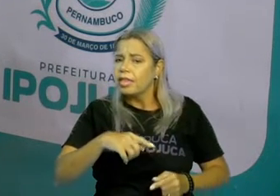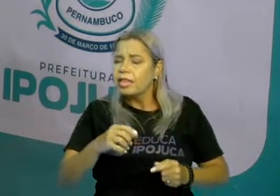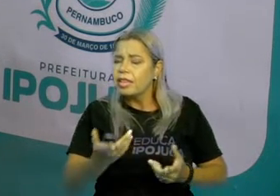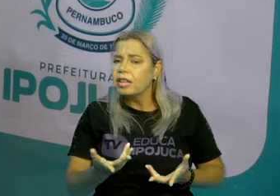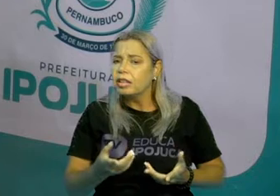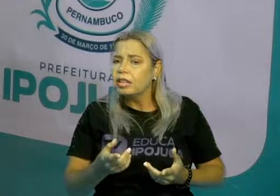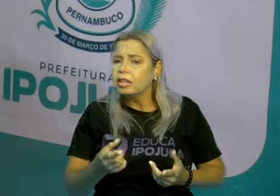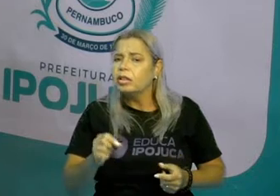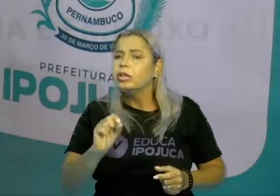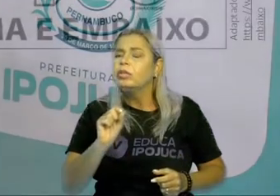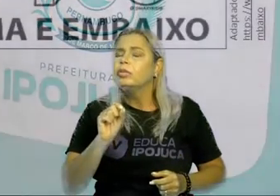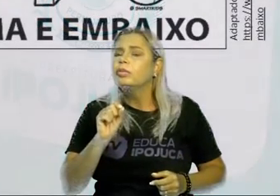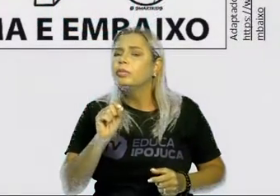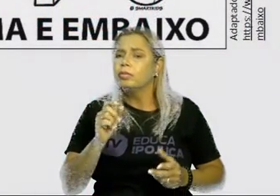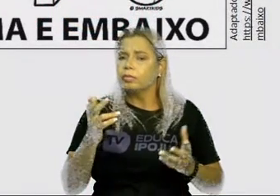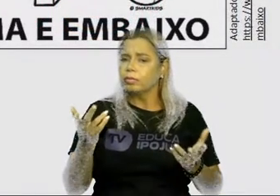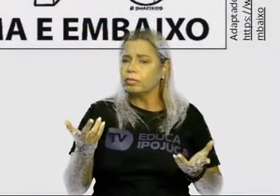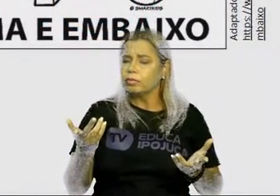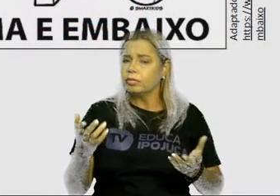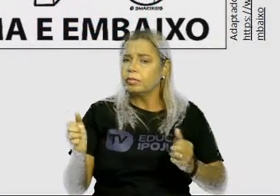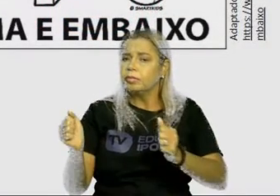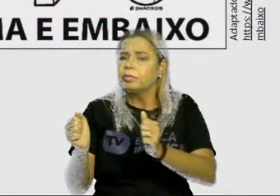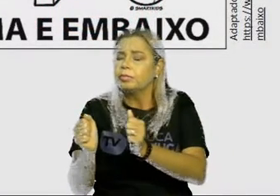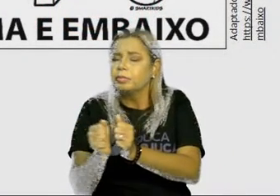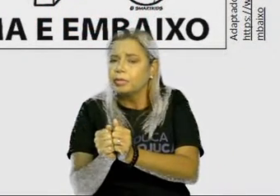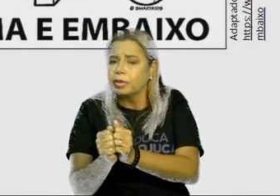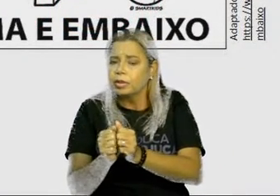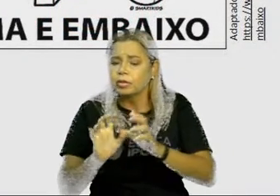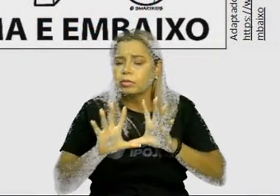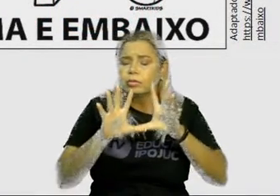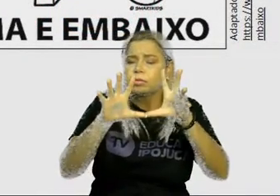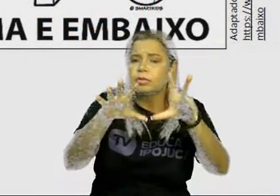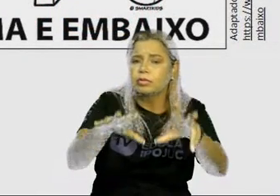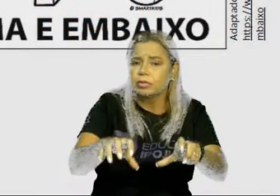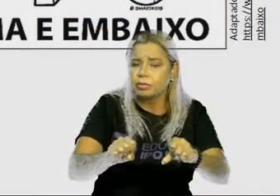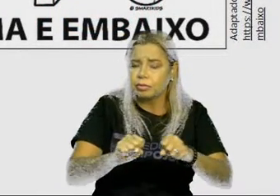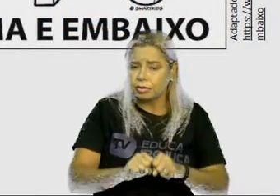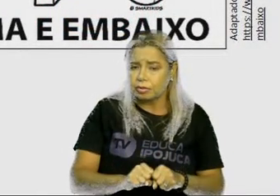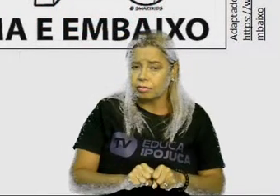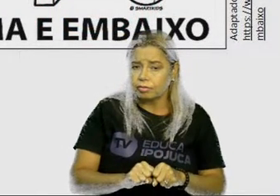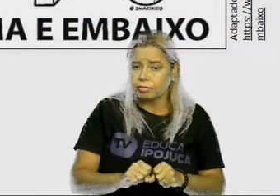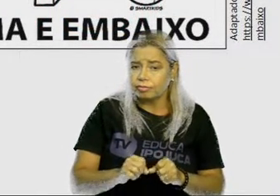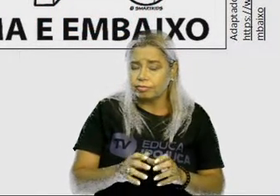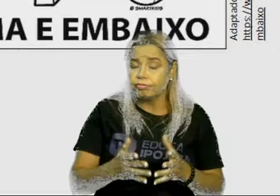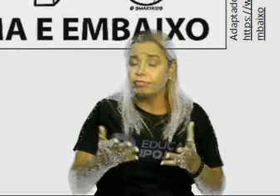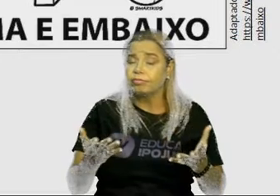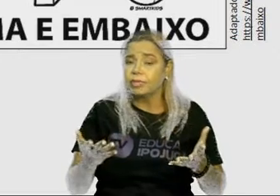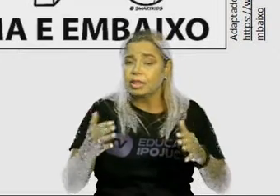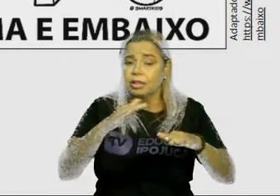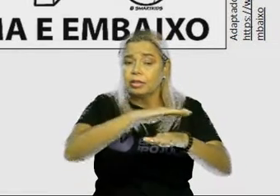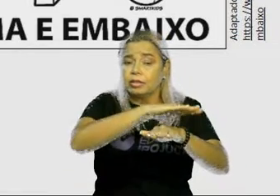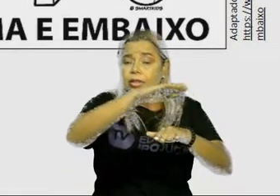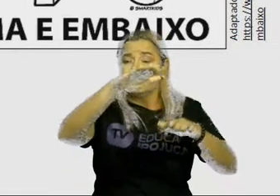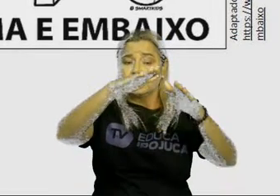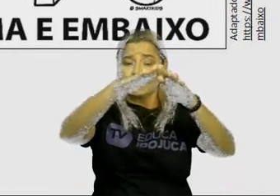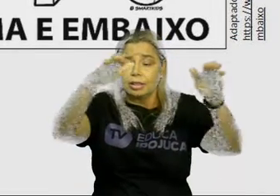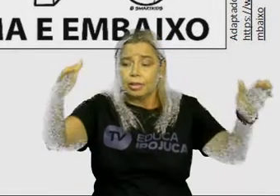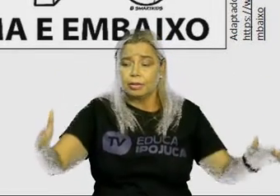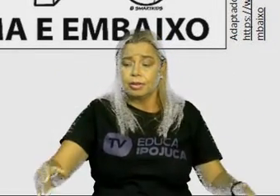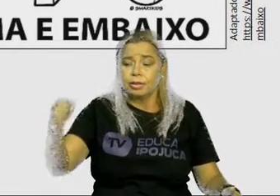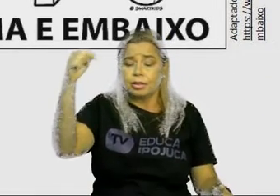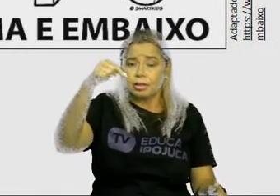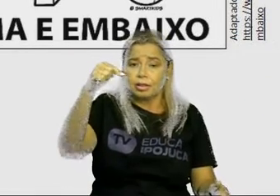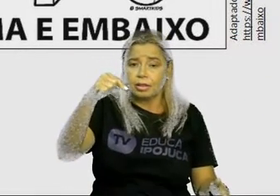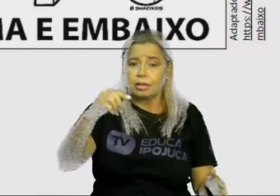objeto aí de lado animal. Portanto, o que está em cima da mesa e o que está embaixo da